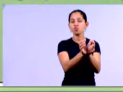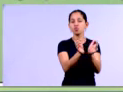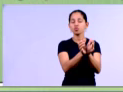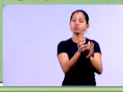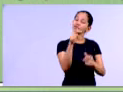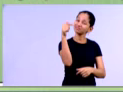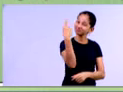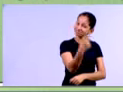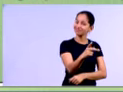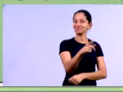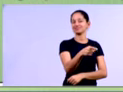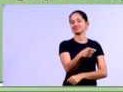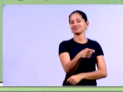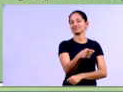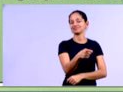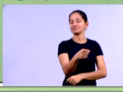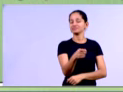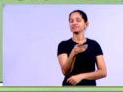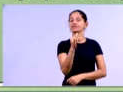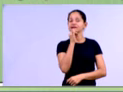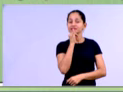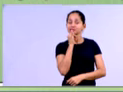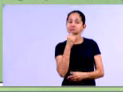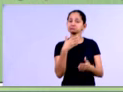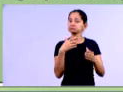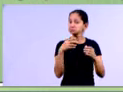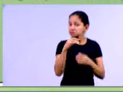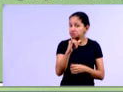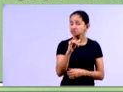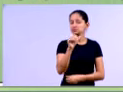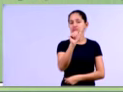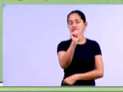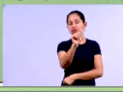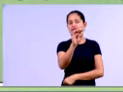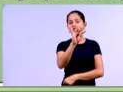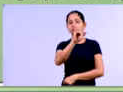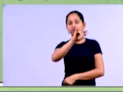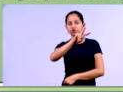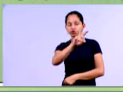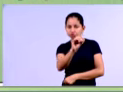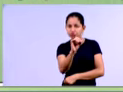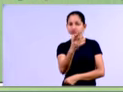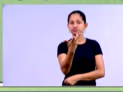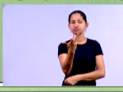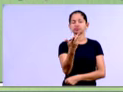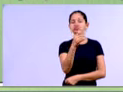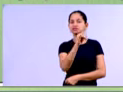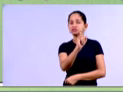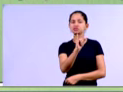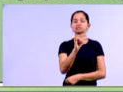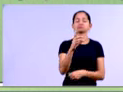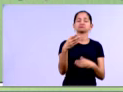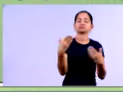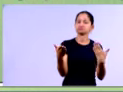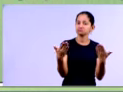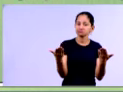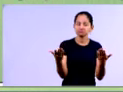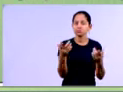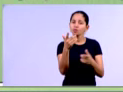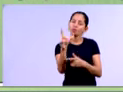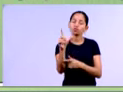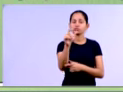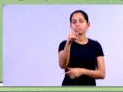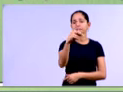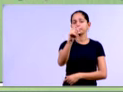pertence, ok, gente? Ativo ou passivo ou receita líquida, no caso do DRE, ok, gente?